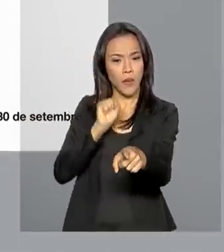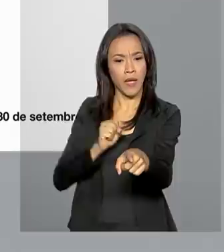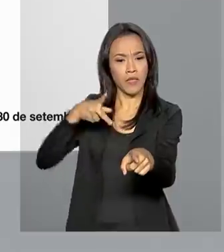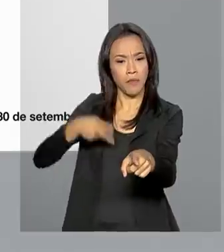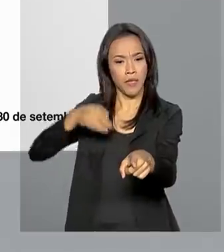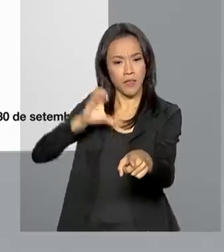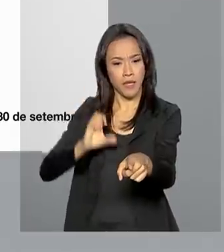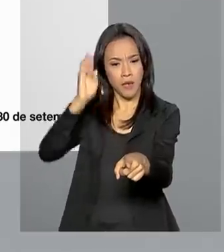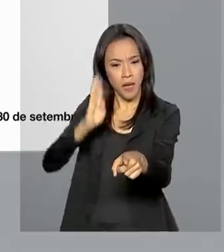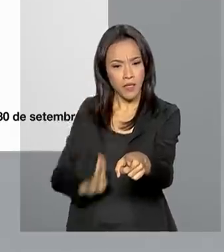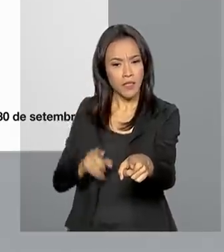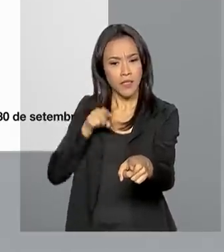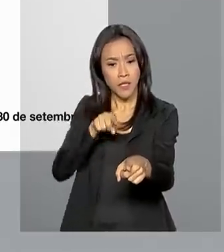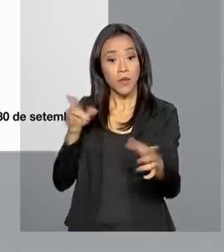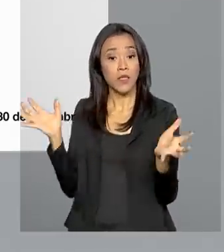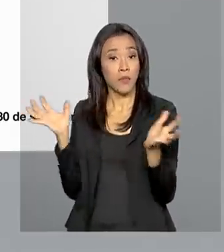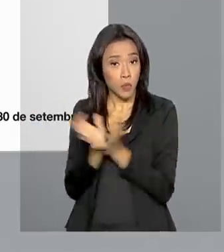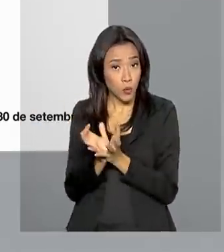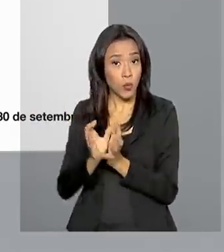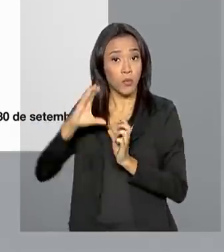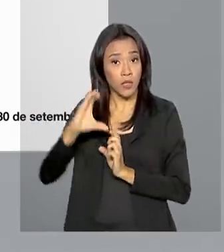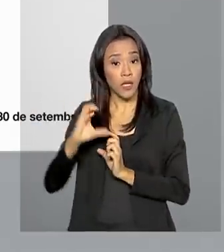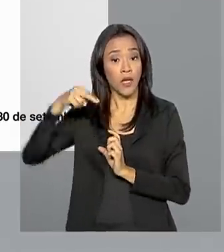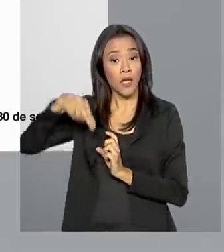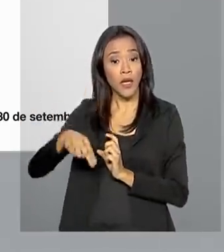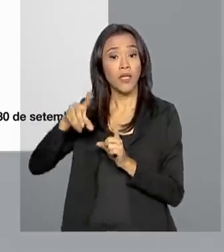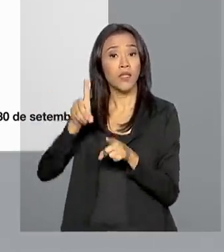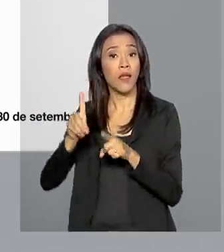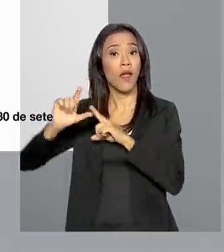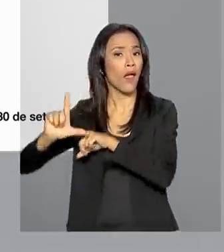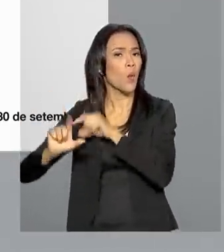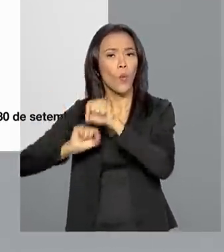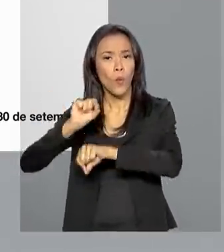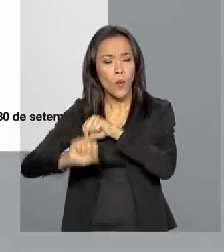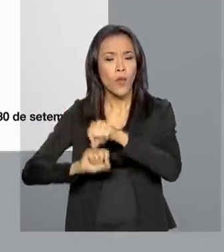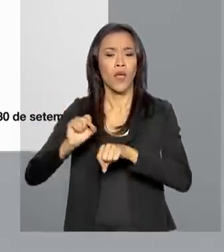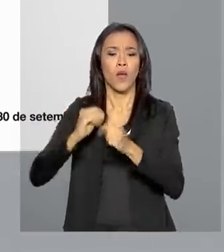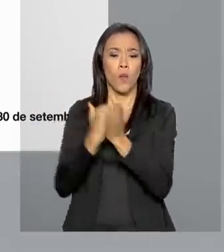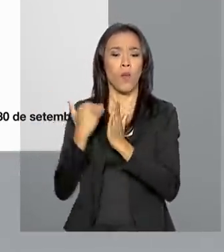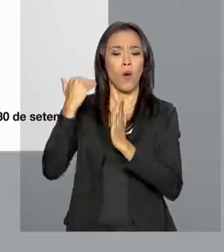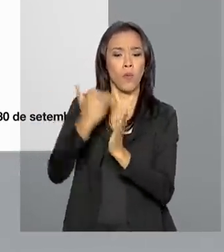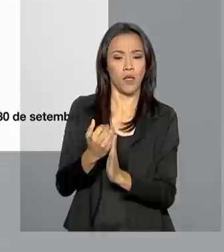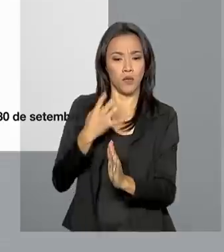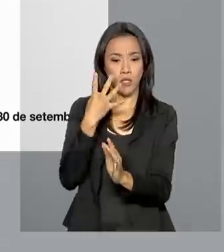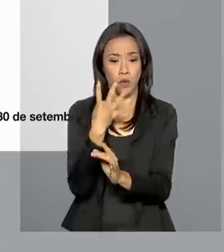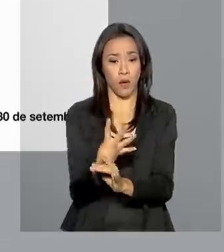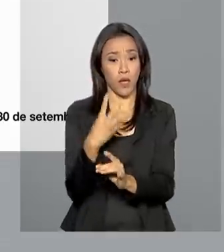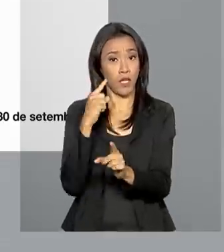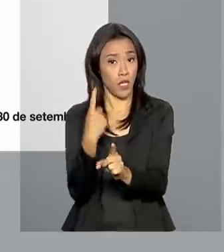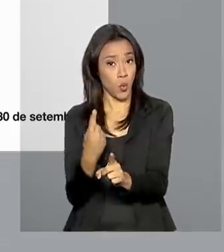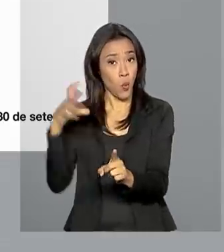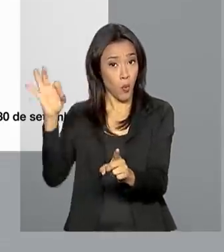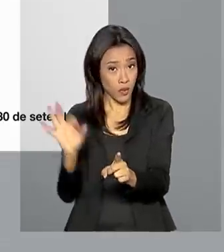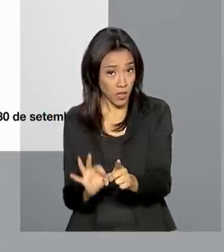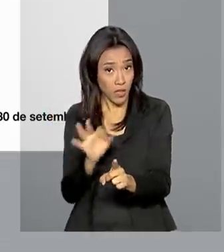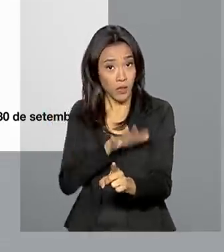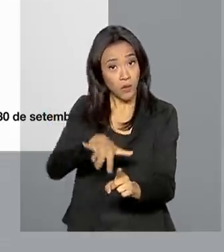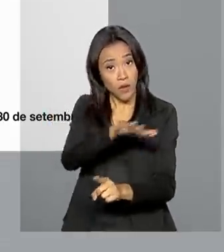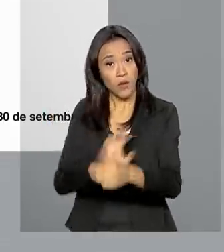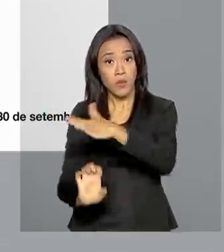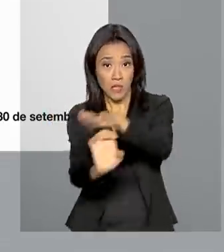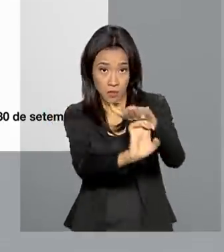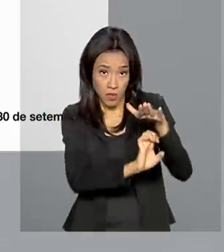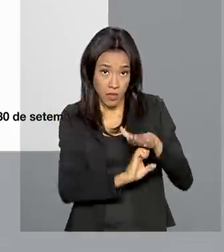Confederação Nacional de Dirigentes Logistas, que mostra um crescimento de 41% na intenção de micro e pequenos empresários